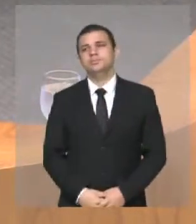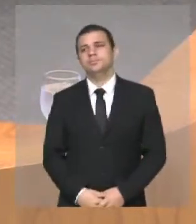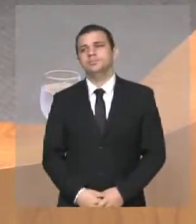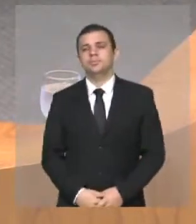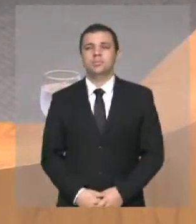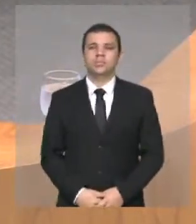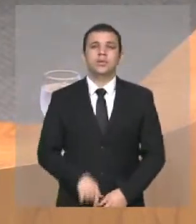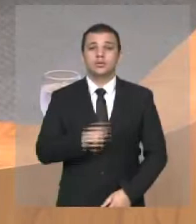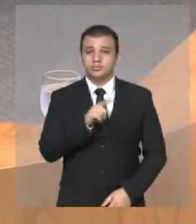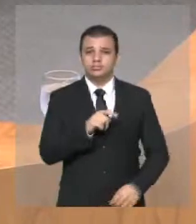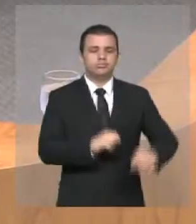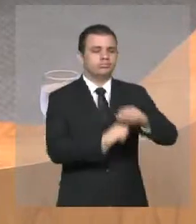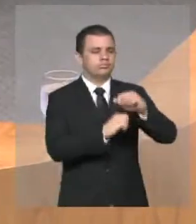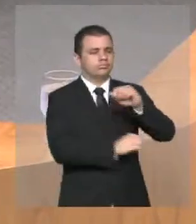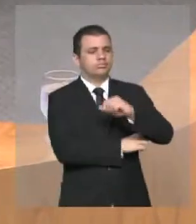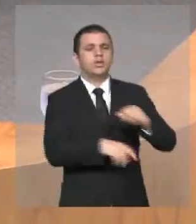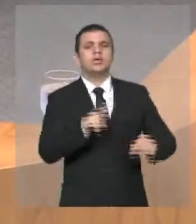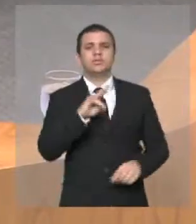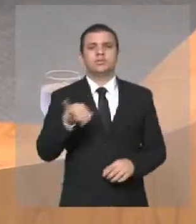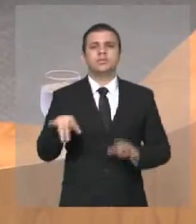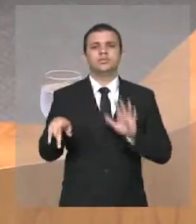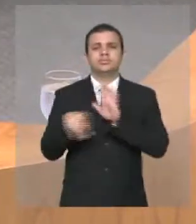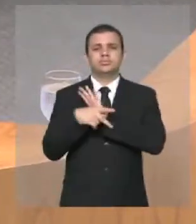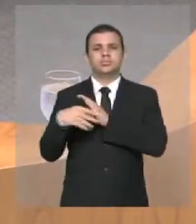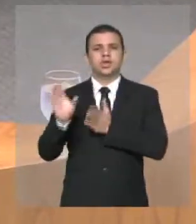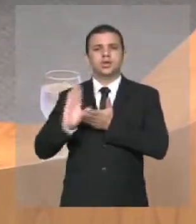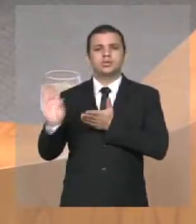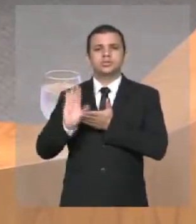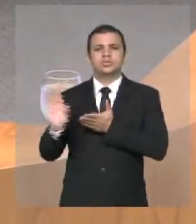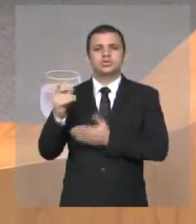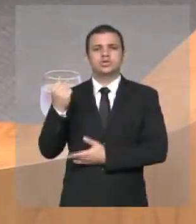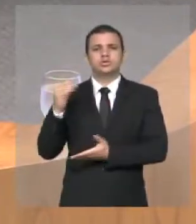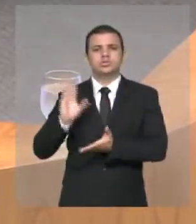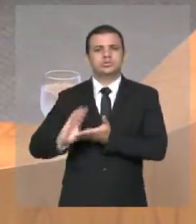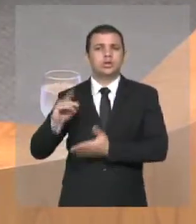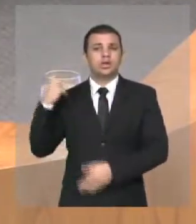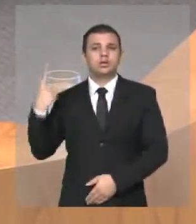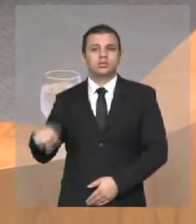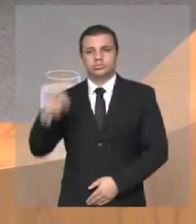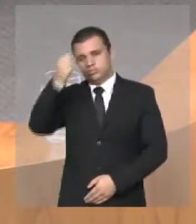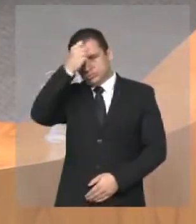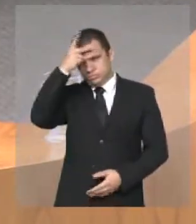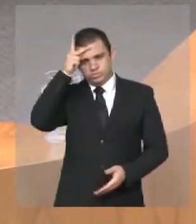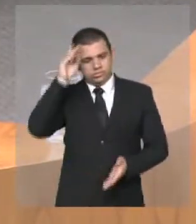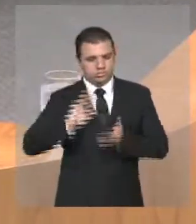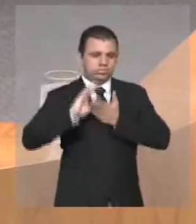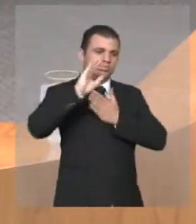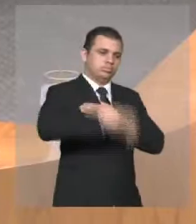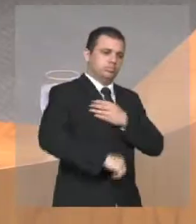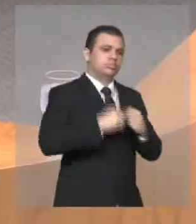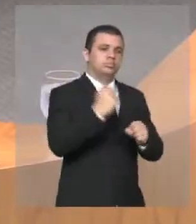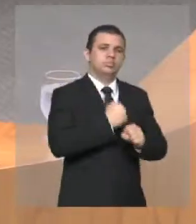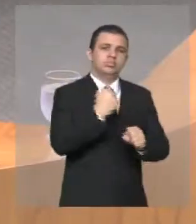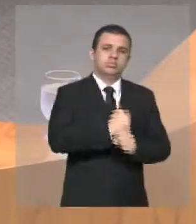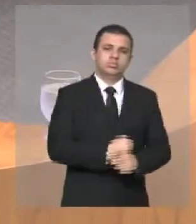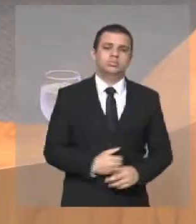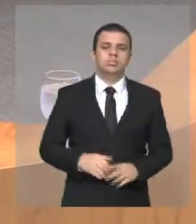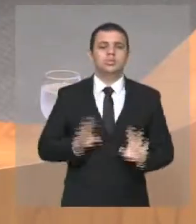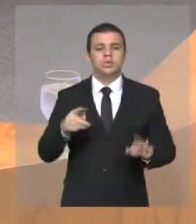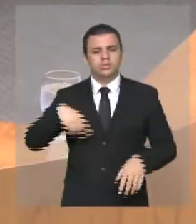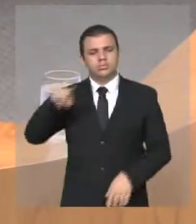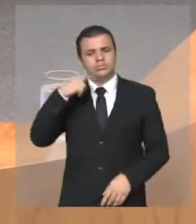que a ponte seria construída com recursos próprios. E nós fizemos o questionamento na época da nossa denúncia, em agosto.